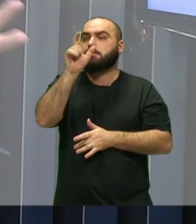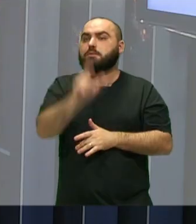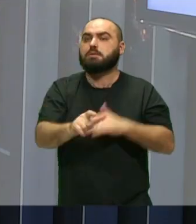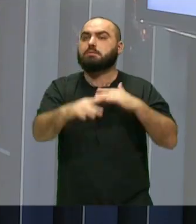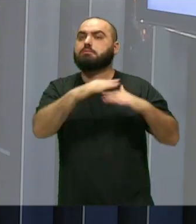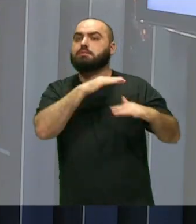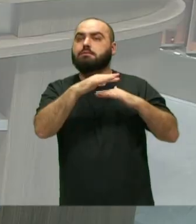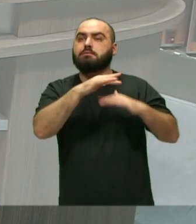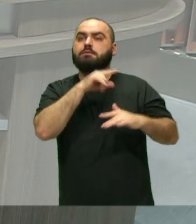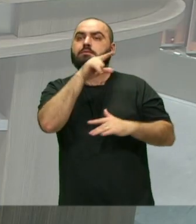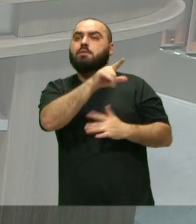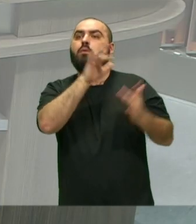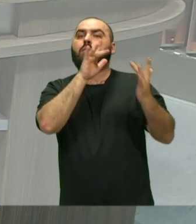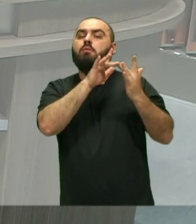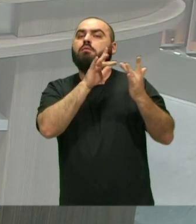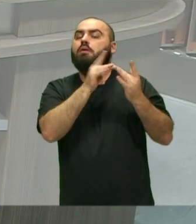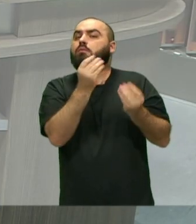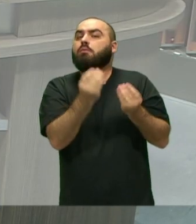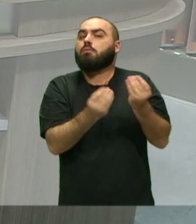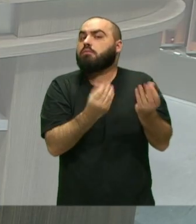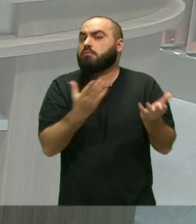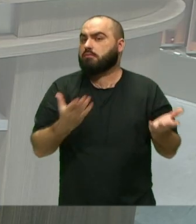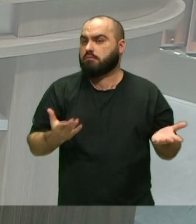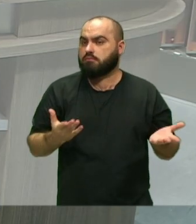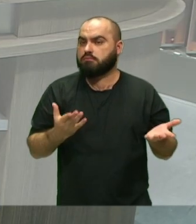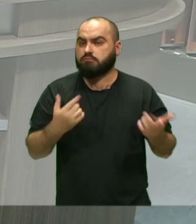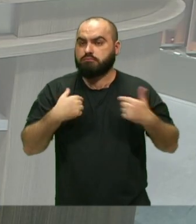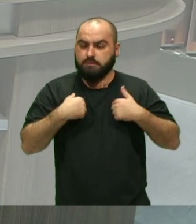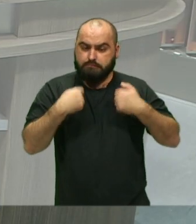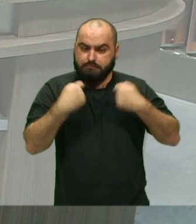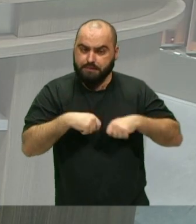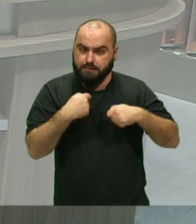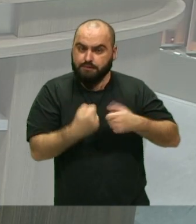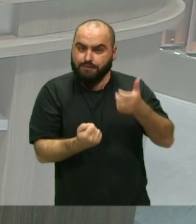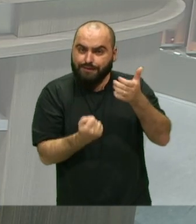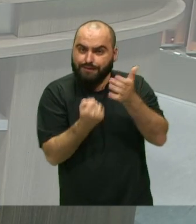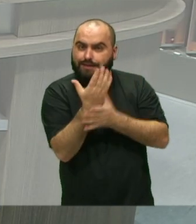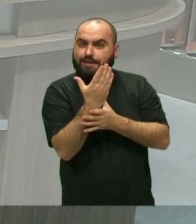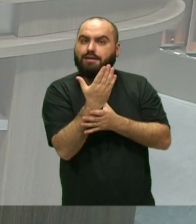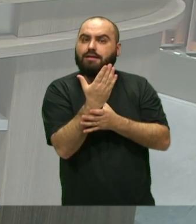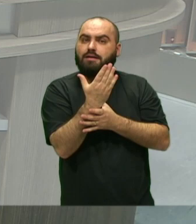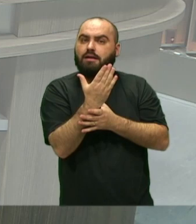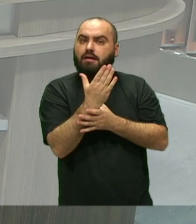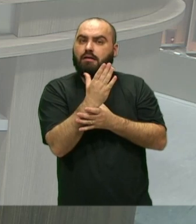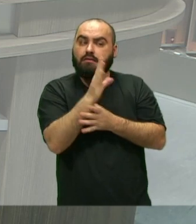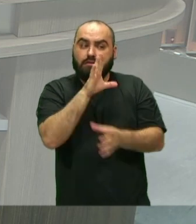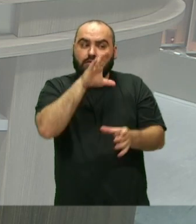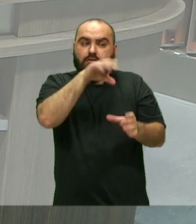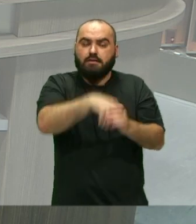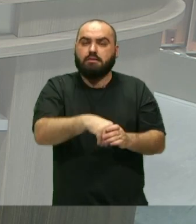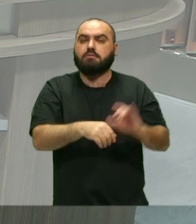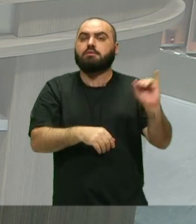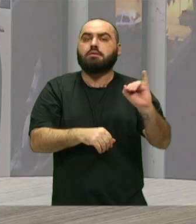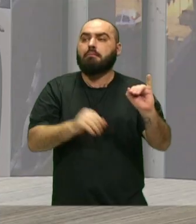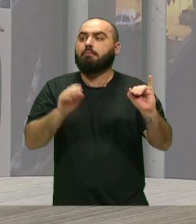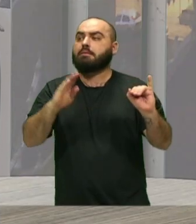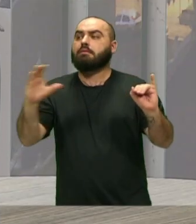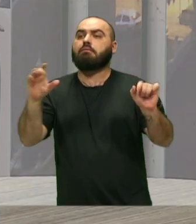E decidiu Não, eu tenho Que criar um núcleo Aqui Em Itajaí Balneário Eu